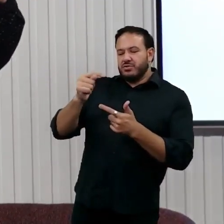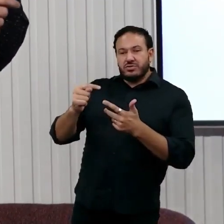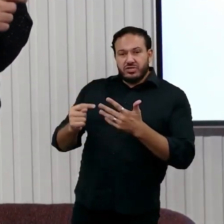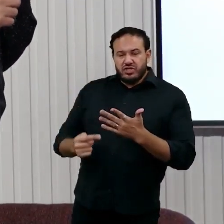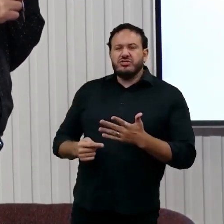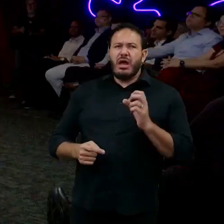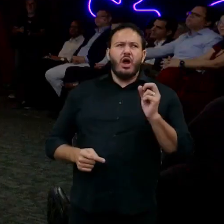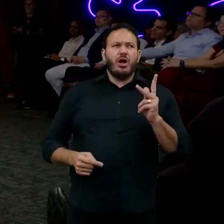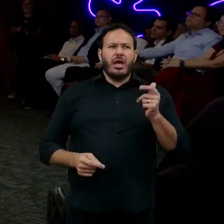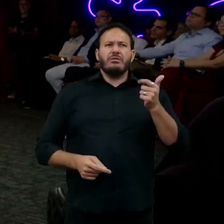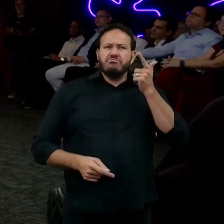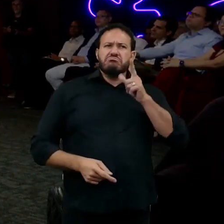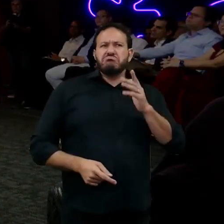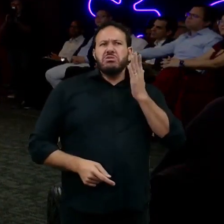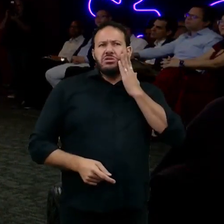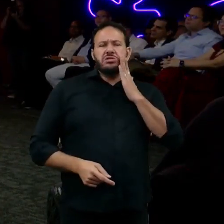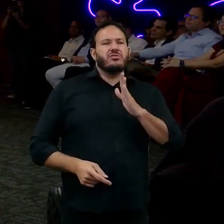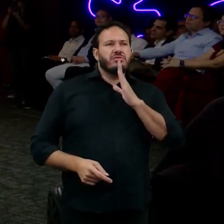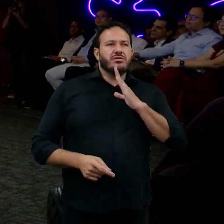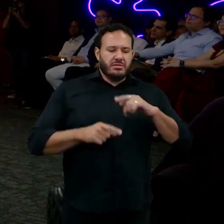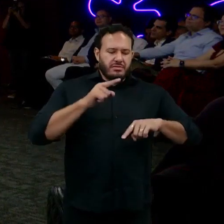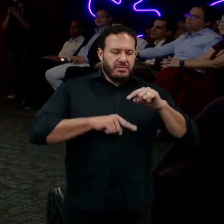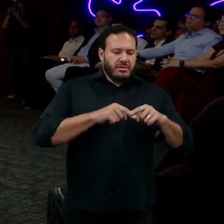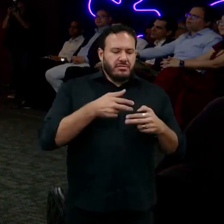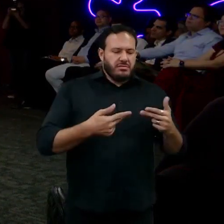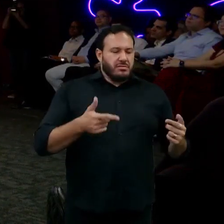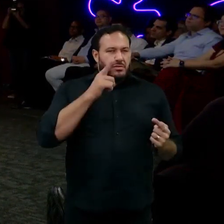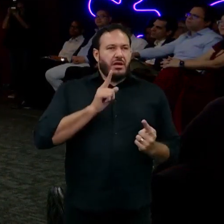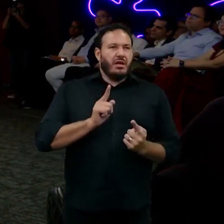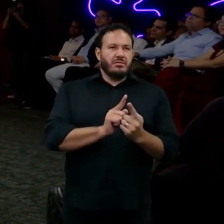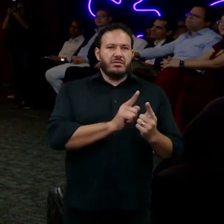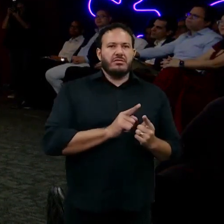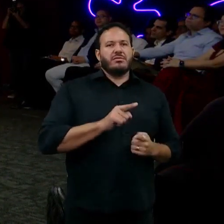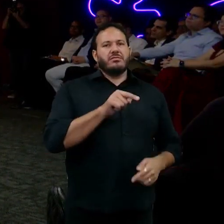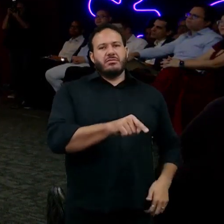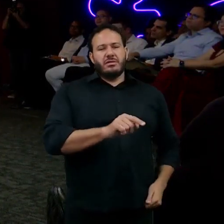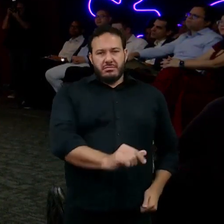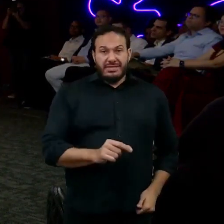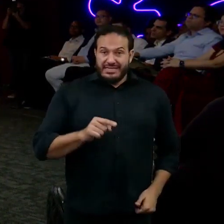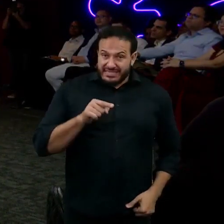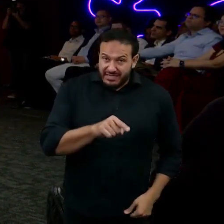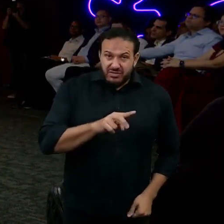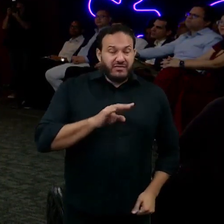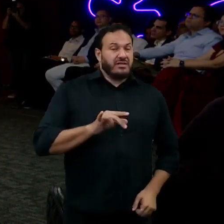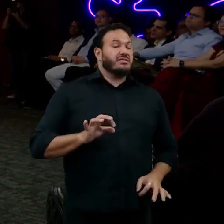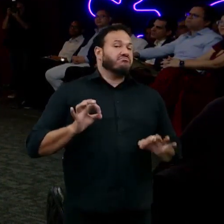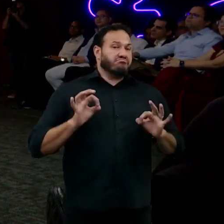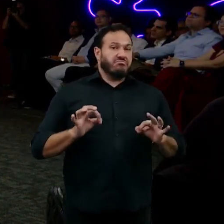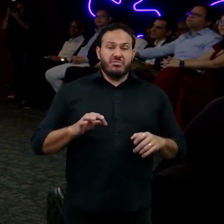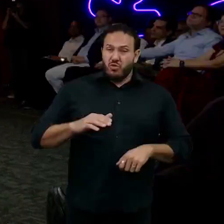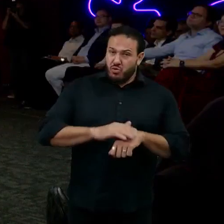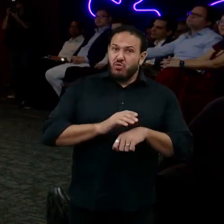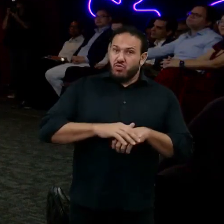isso porque eu tenho todos os materiais necessários para atender o Charles. Isso vai ser muito útil para áreas